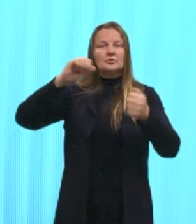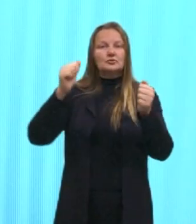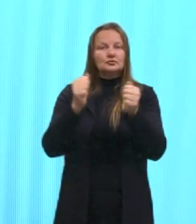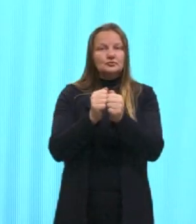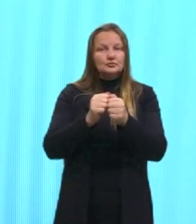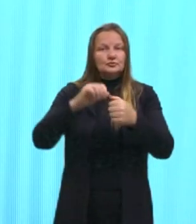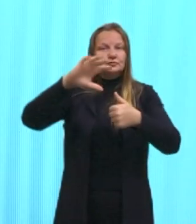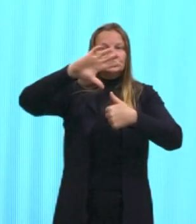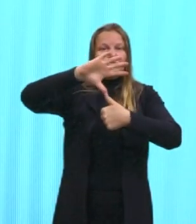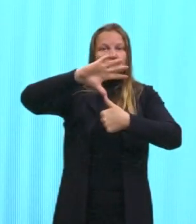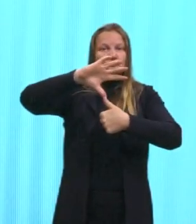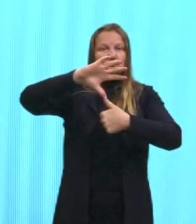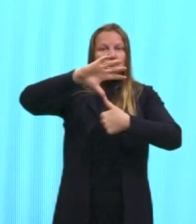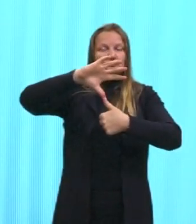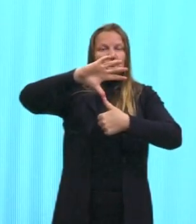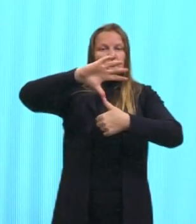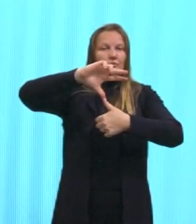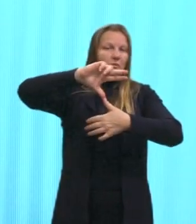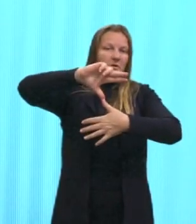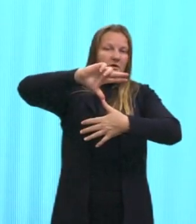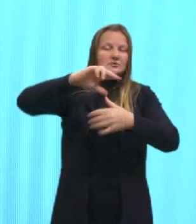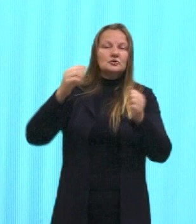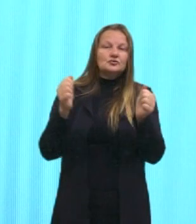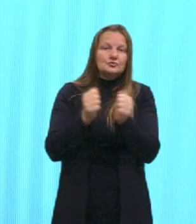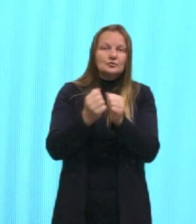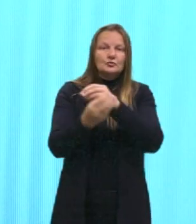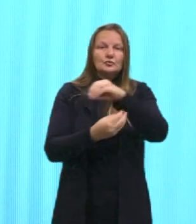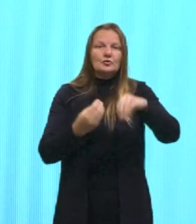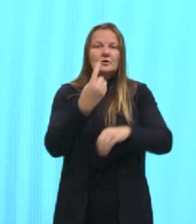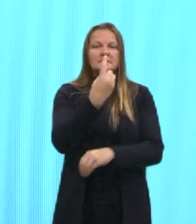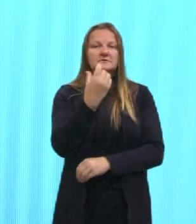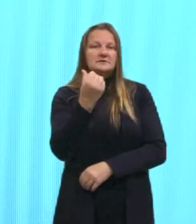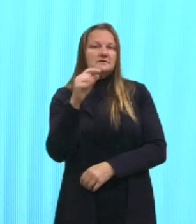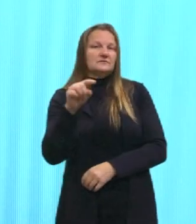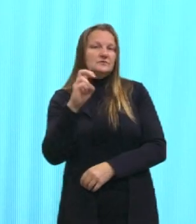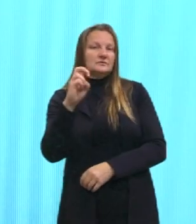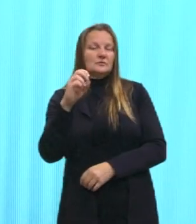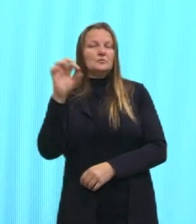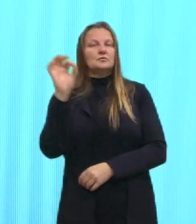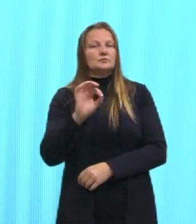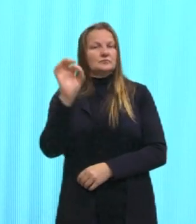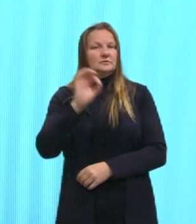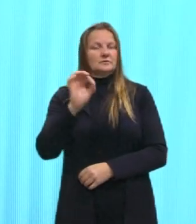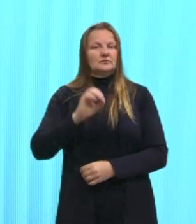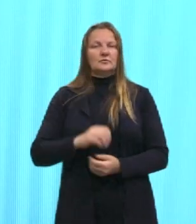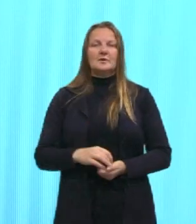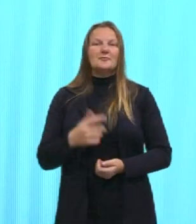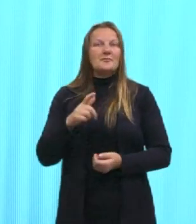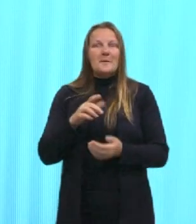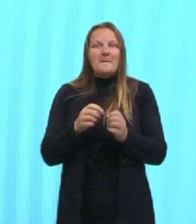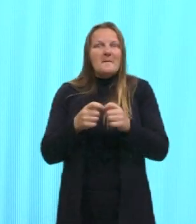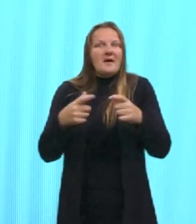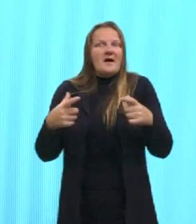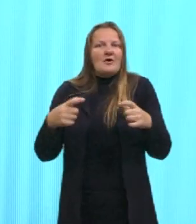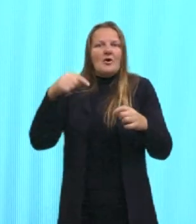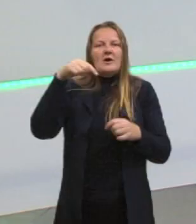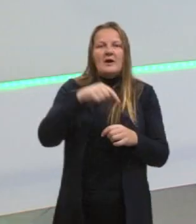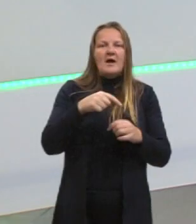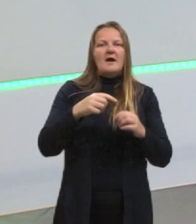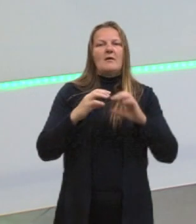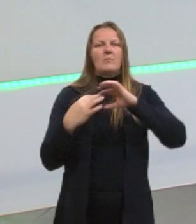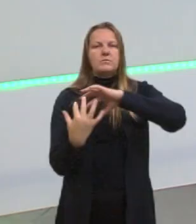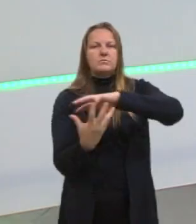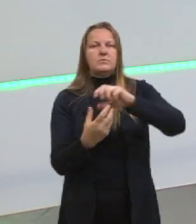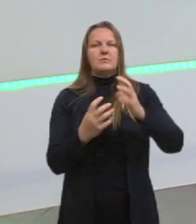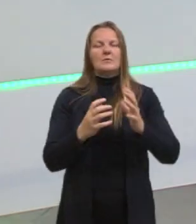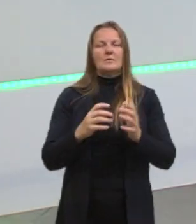Latina, né, dá aí 16,5%, não é, grandes reservas aí, tá. E a